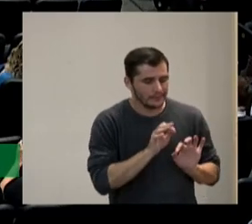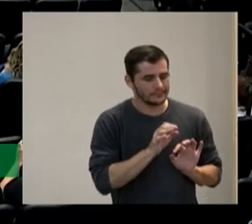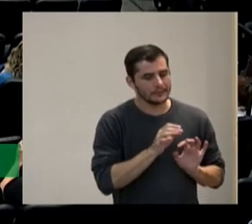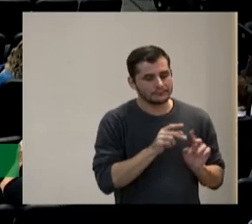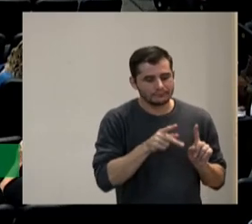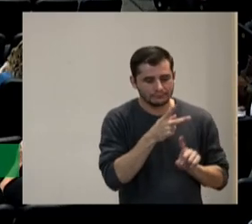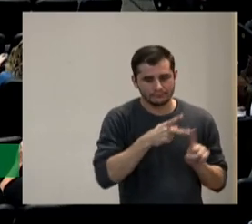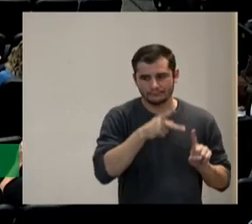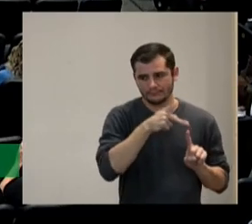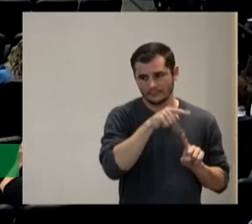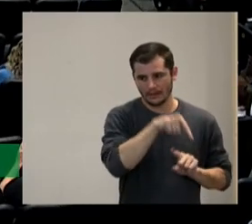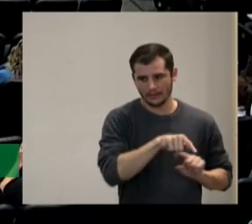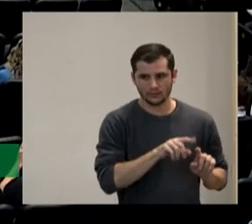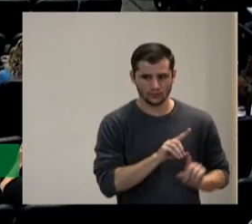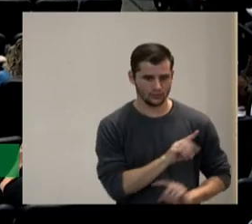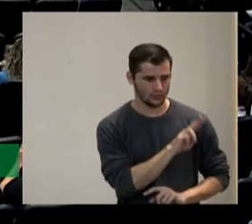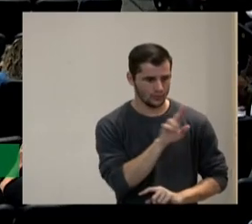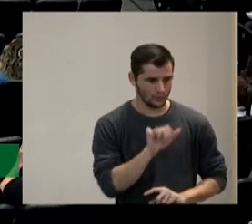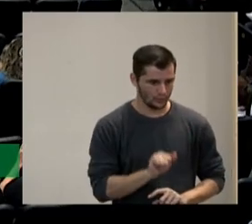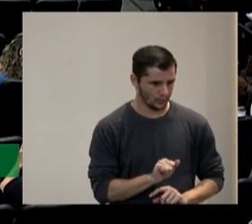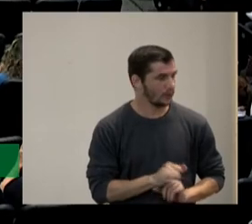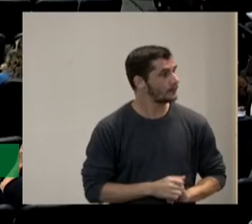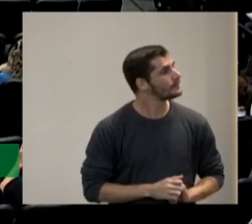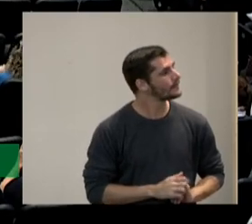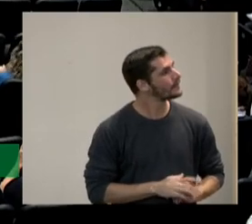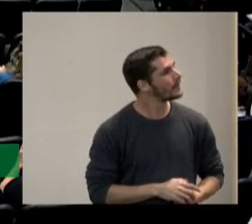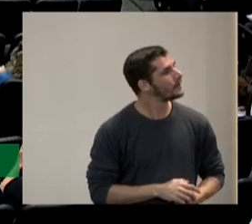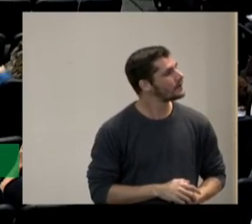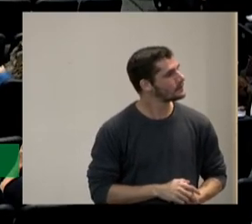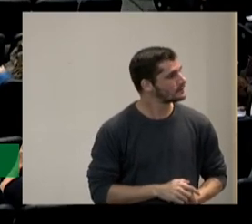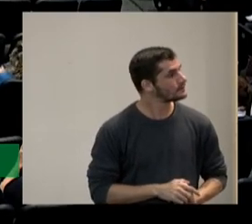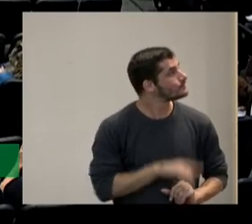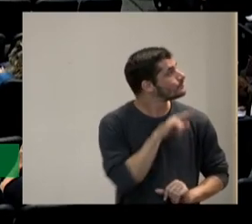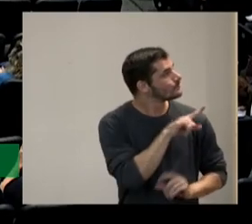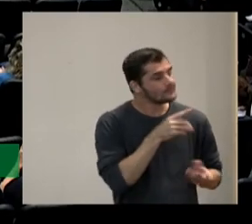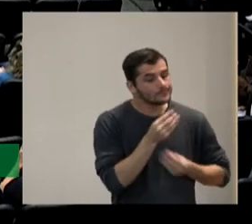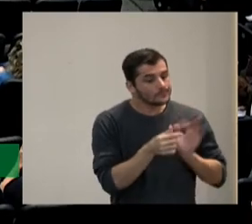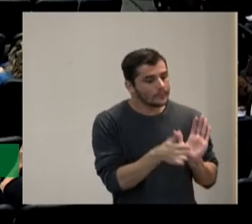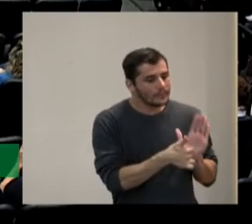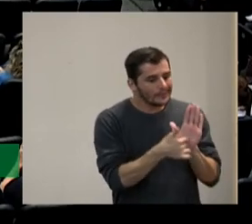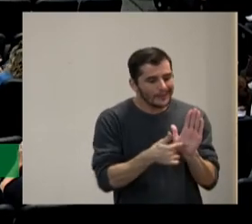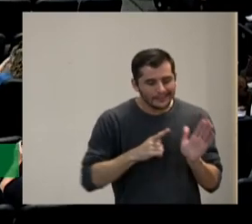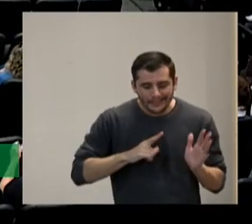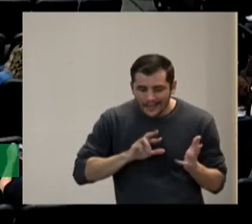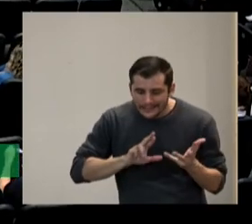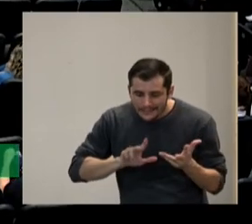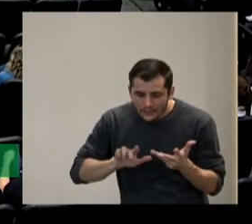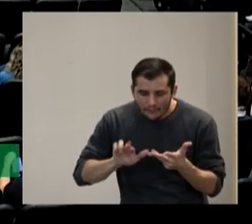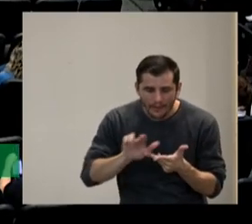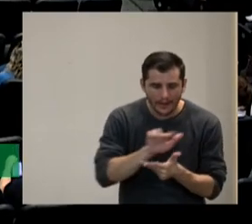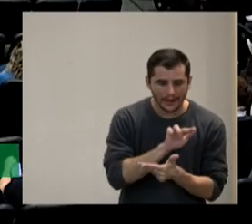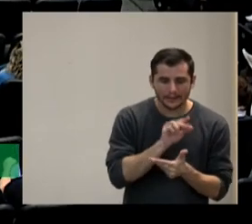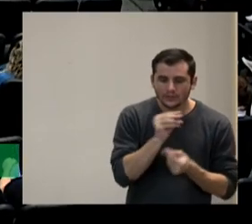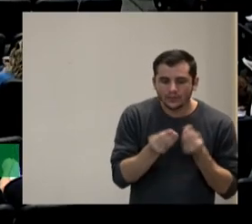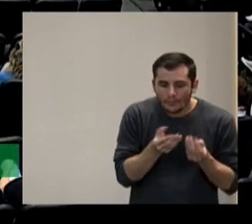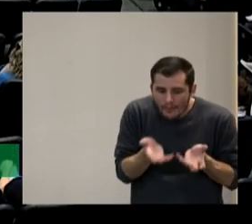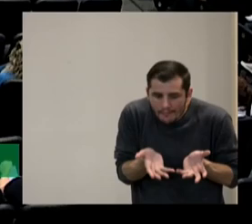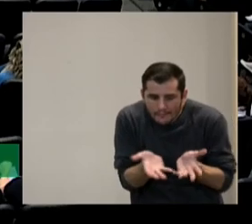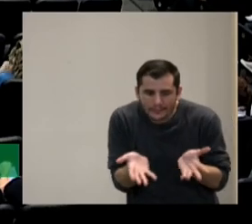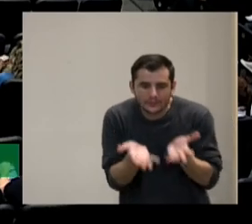por exemplo para proporcionar múltiplas formas de motivação